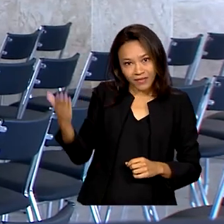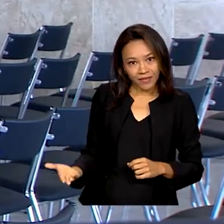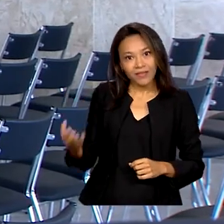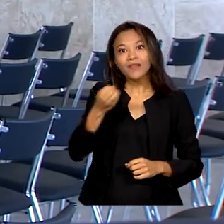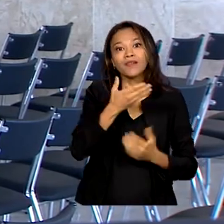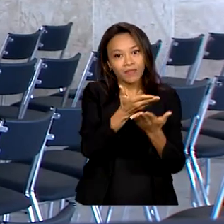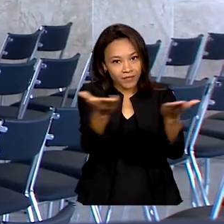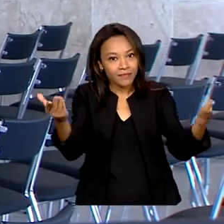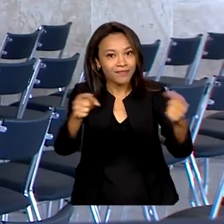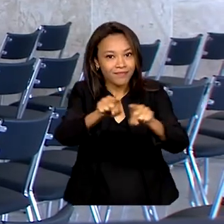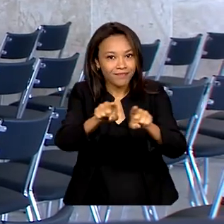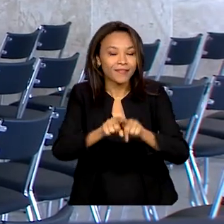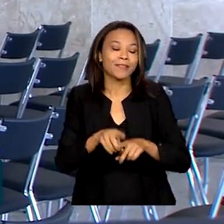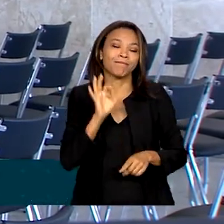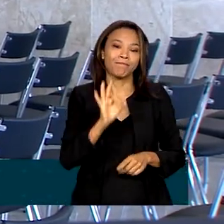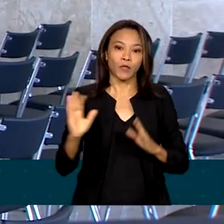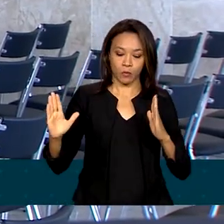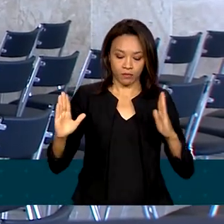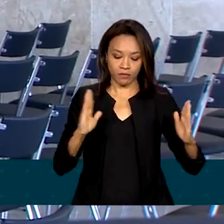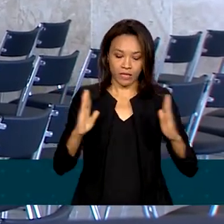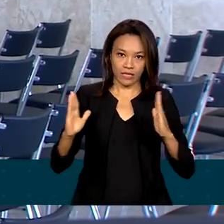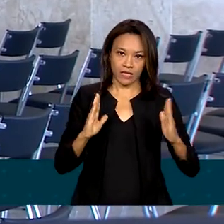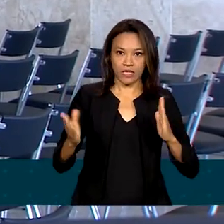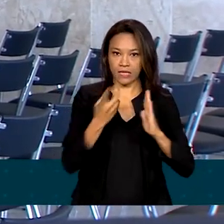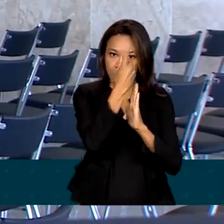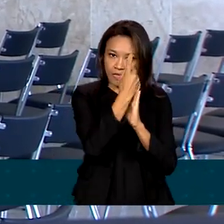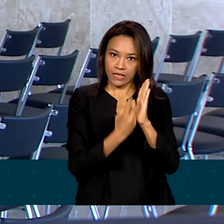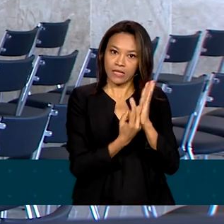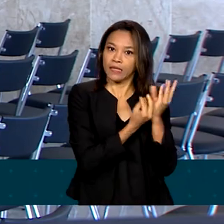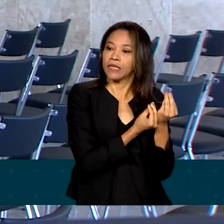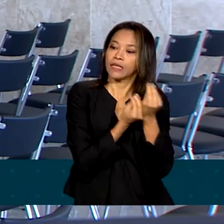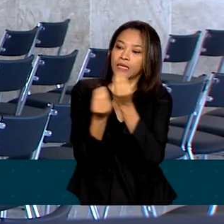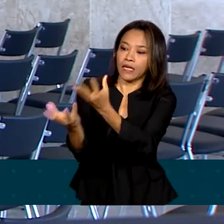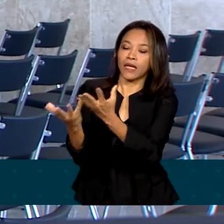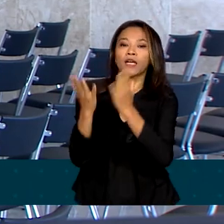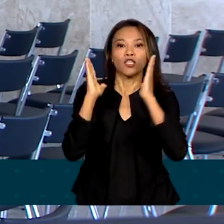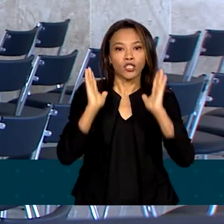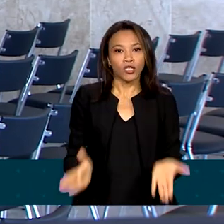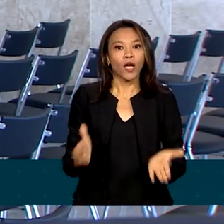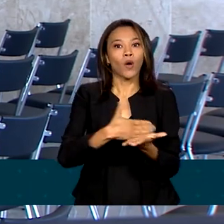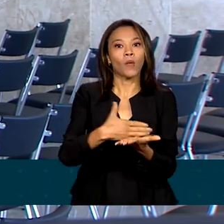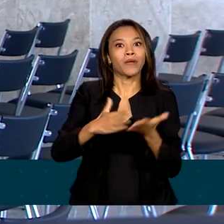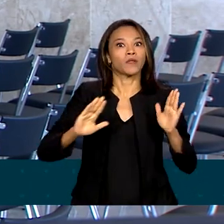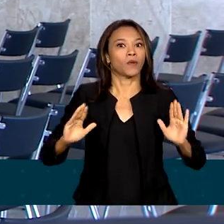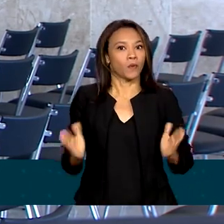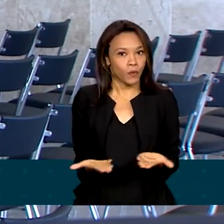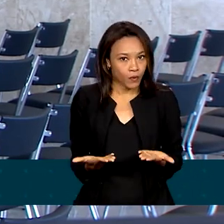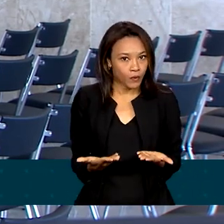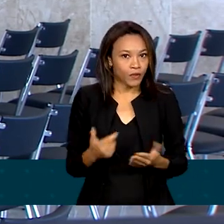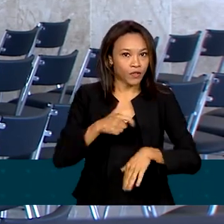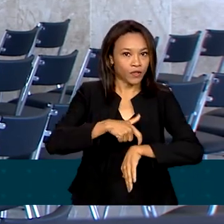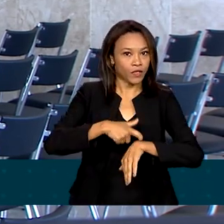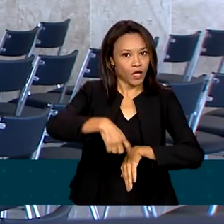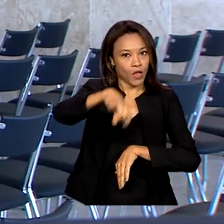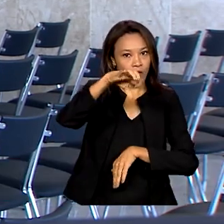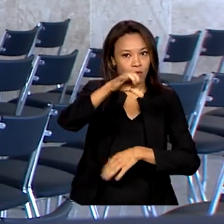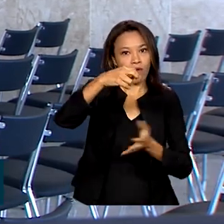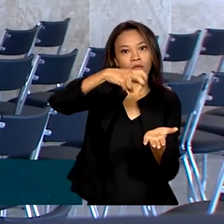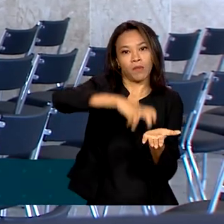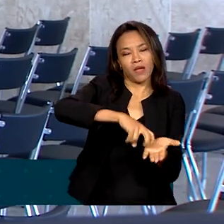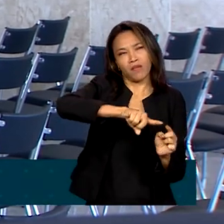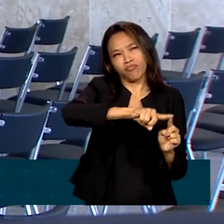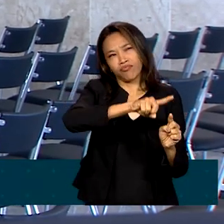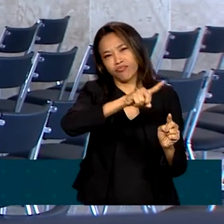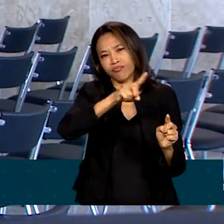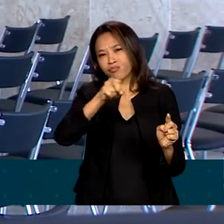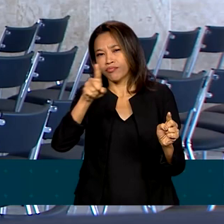dia a todos. É isso mesmo, o prazo para a entrega da declaração começa a contar hoje a partir das 9 horas da manhã e vai